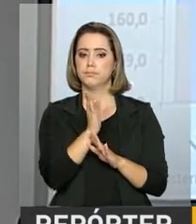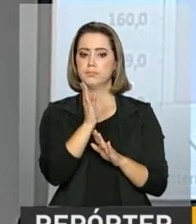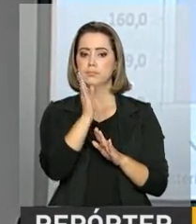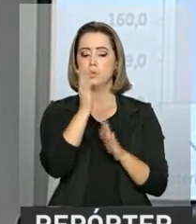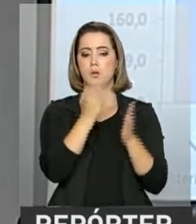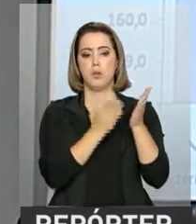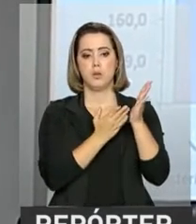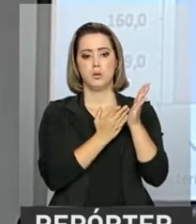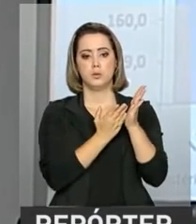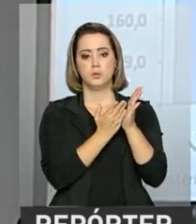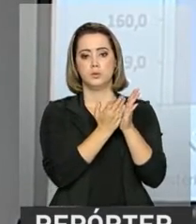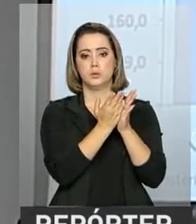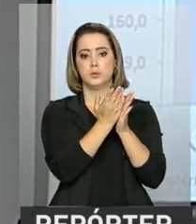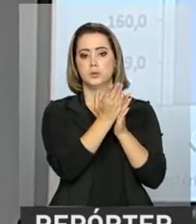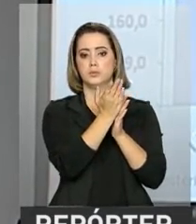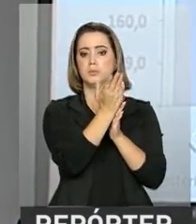aqui.